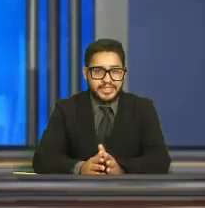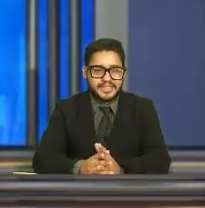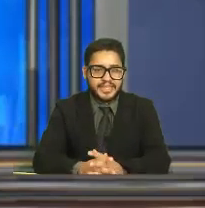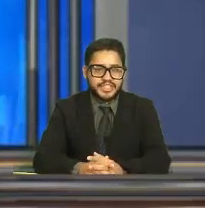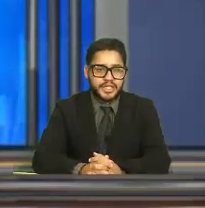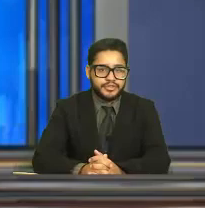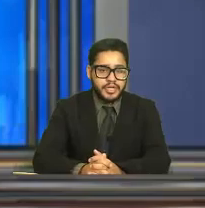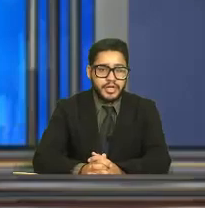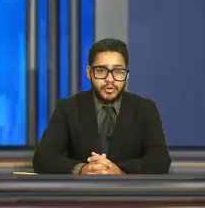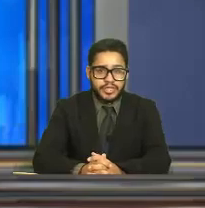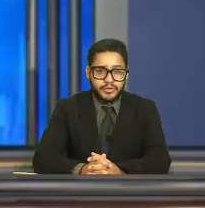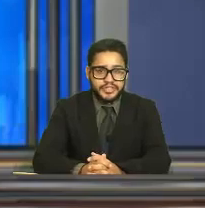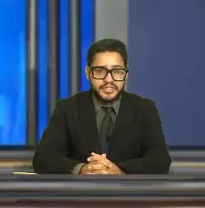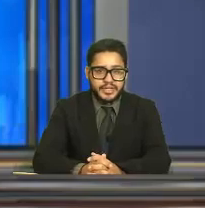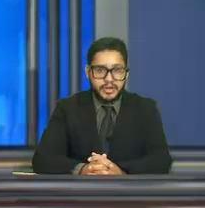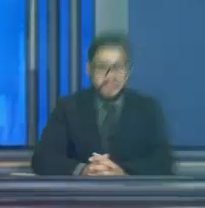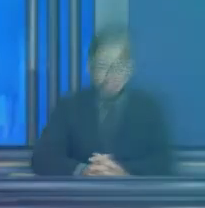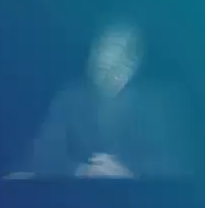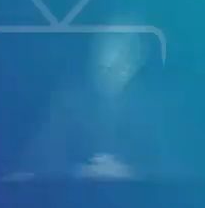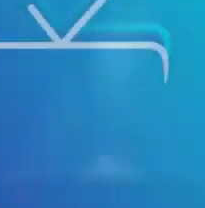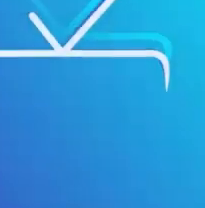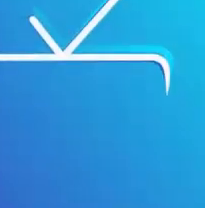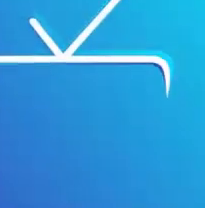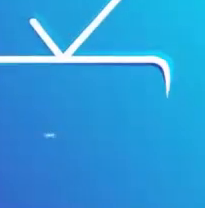12 a 17 anos Contra a Covid-19